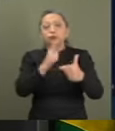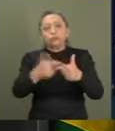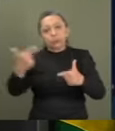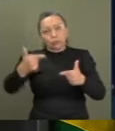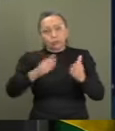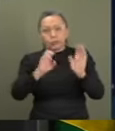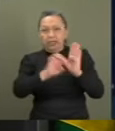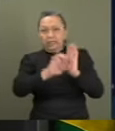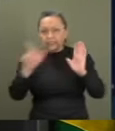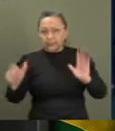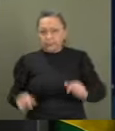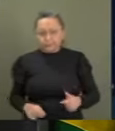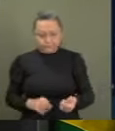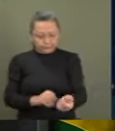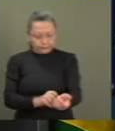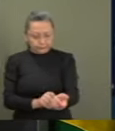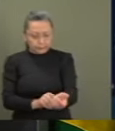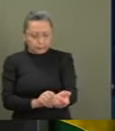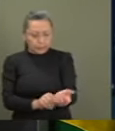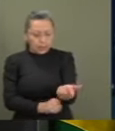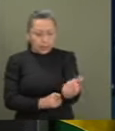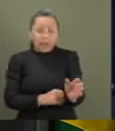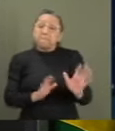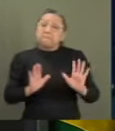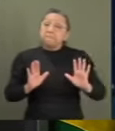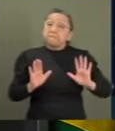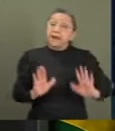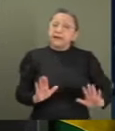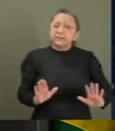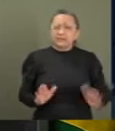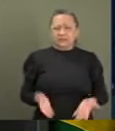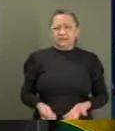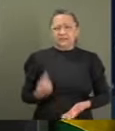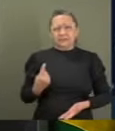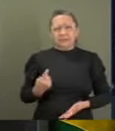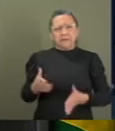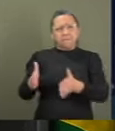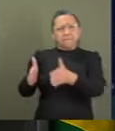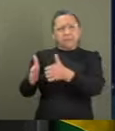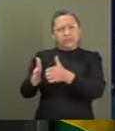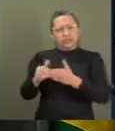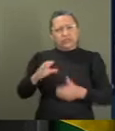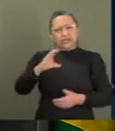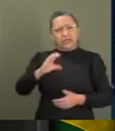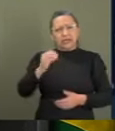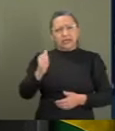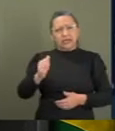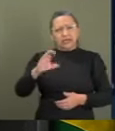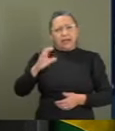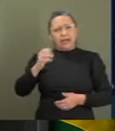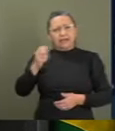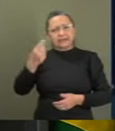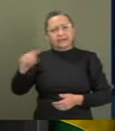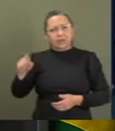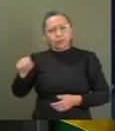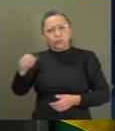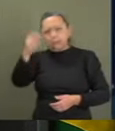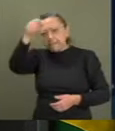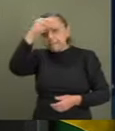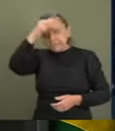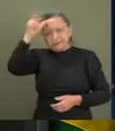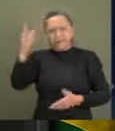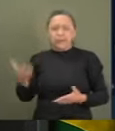Mas daí, pedir a cassação do prefeito, ora, ora, é uma